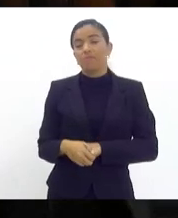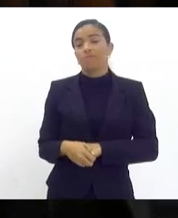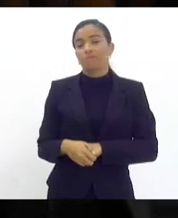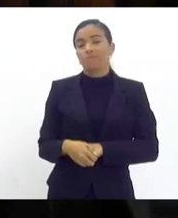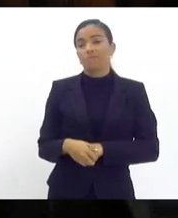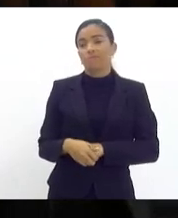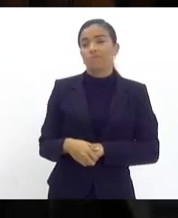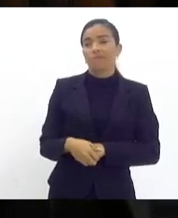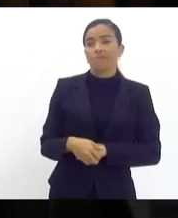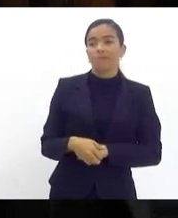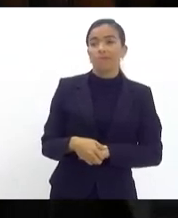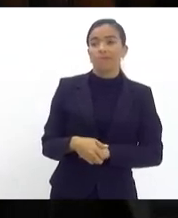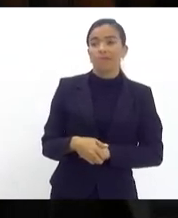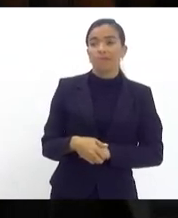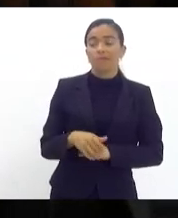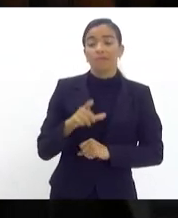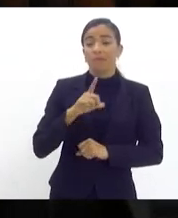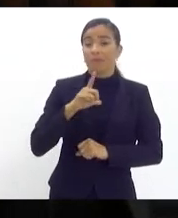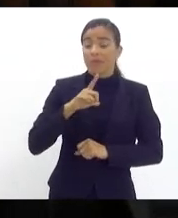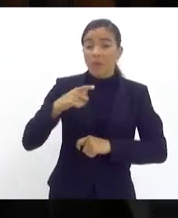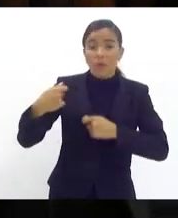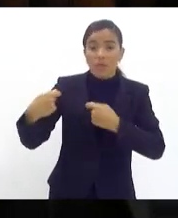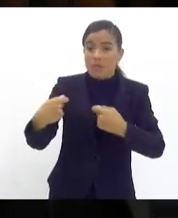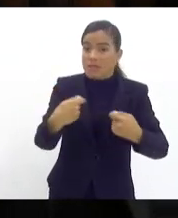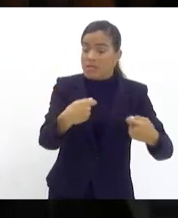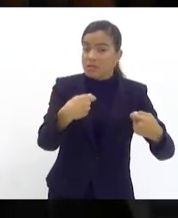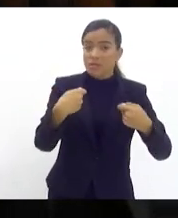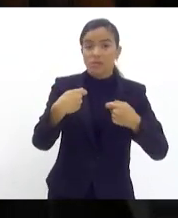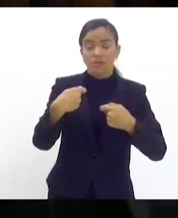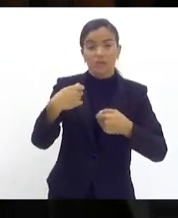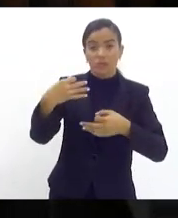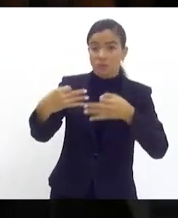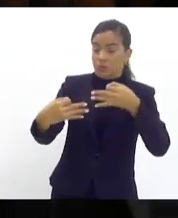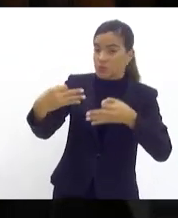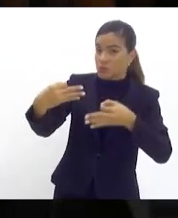uma demanda judicial que pode